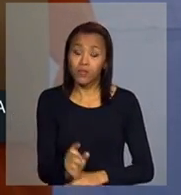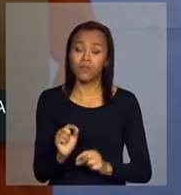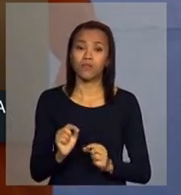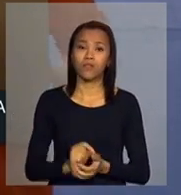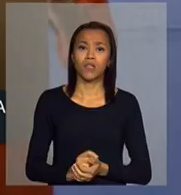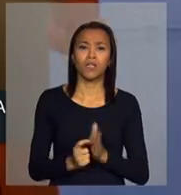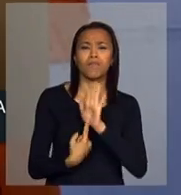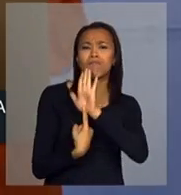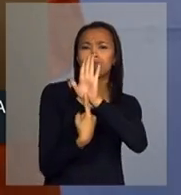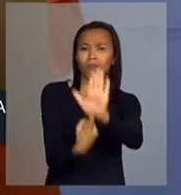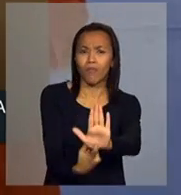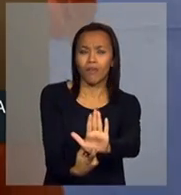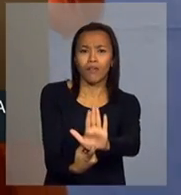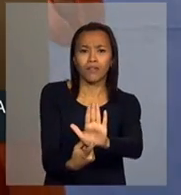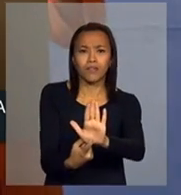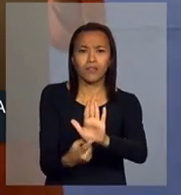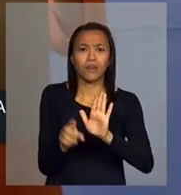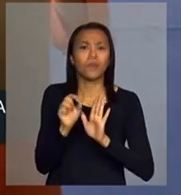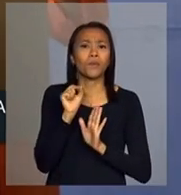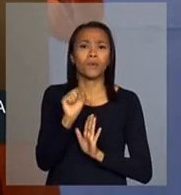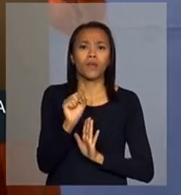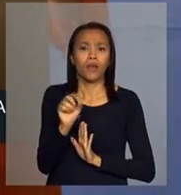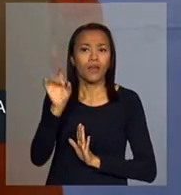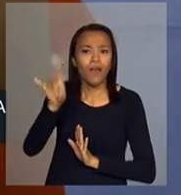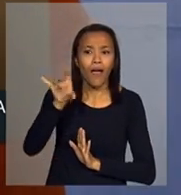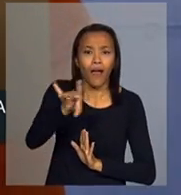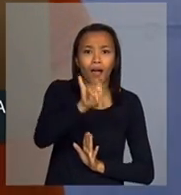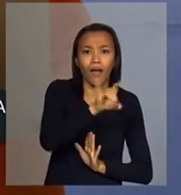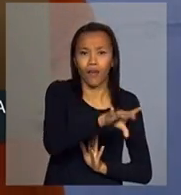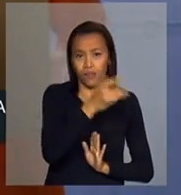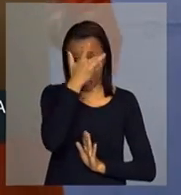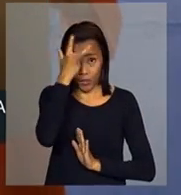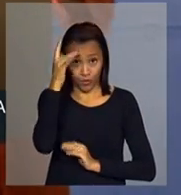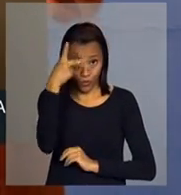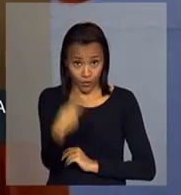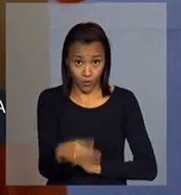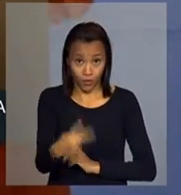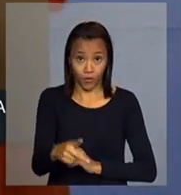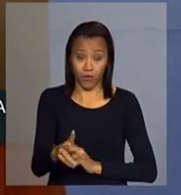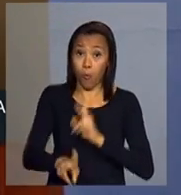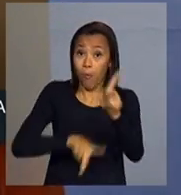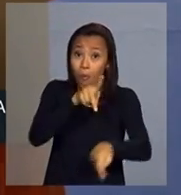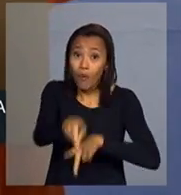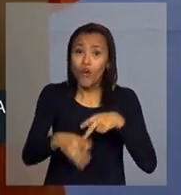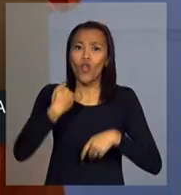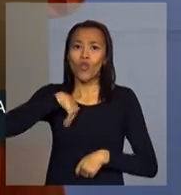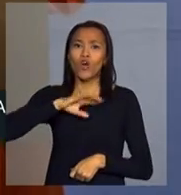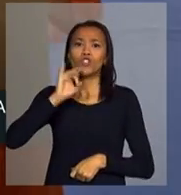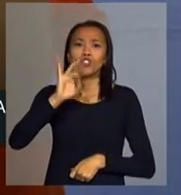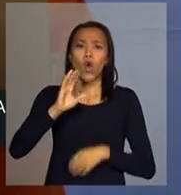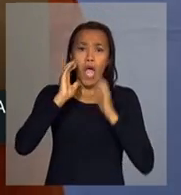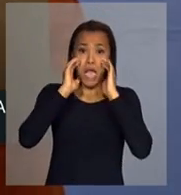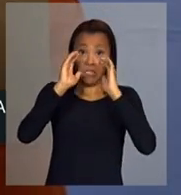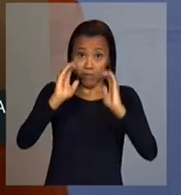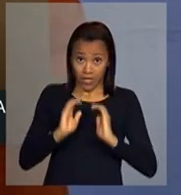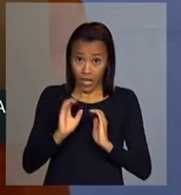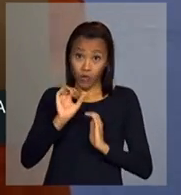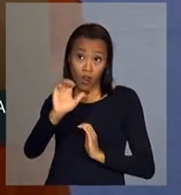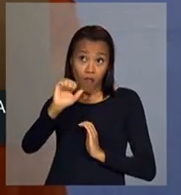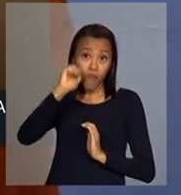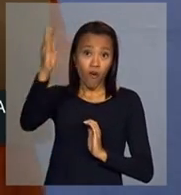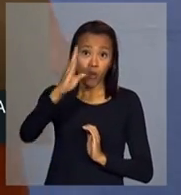cada um dos seus filhos, porque nós só somos respeitados lá fora,